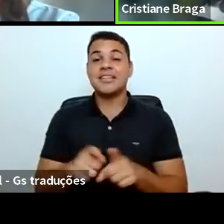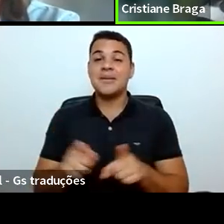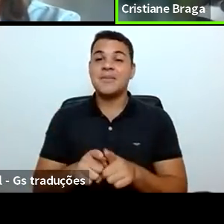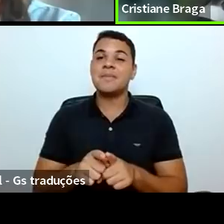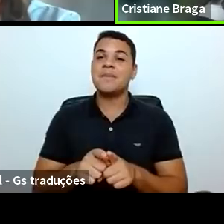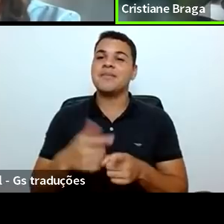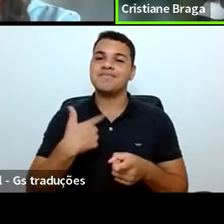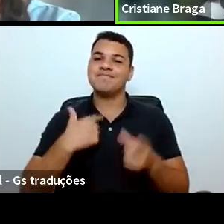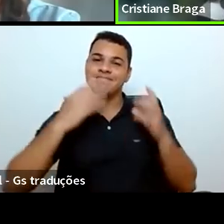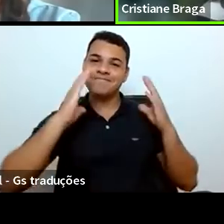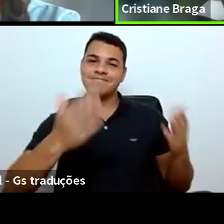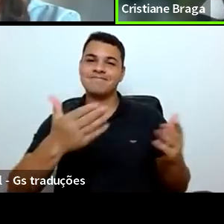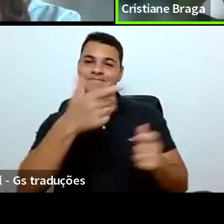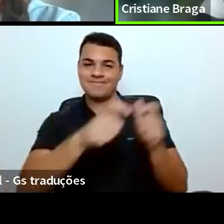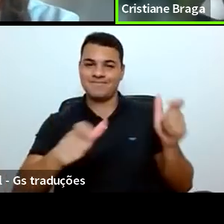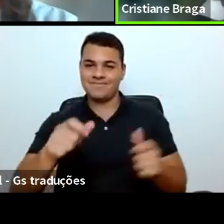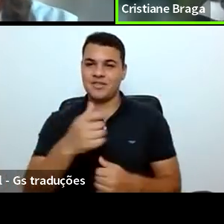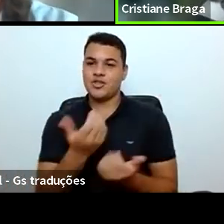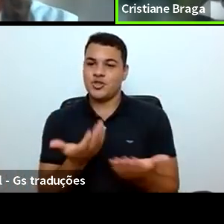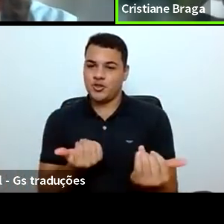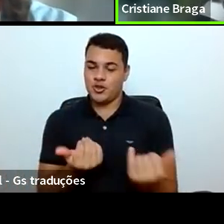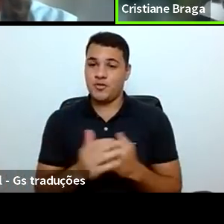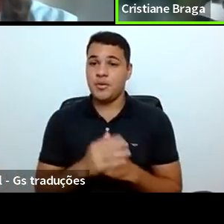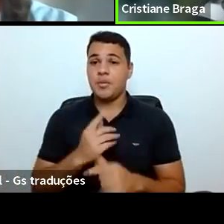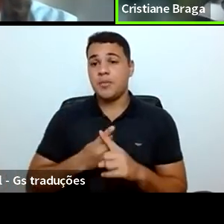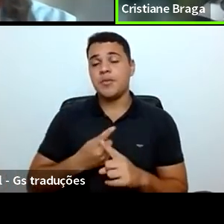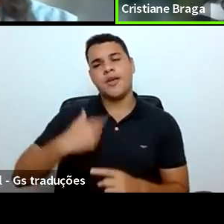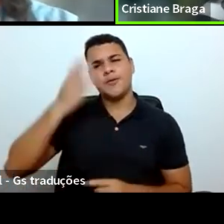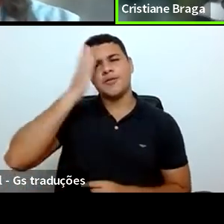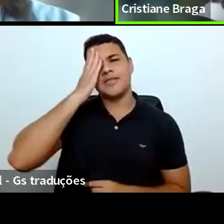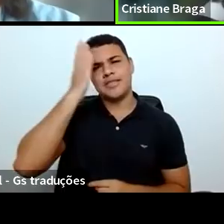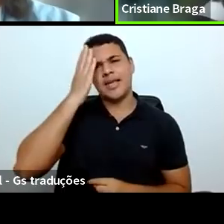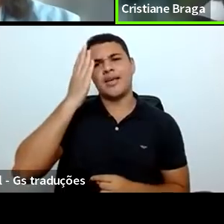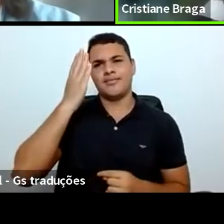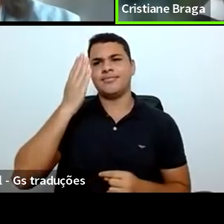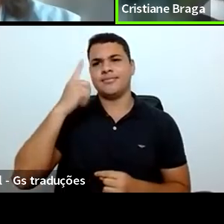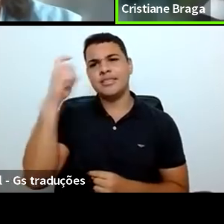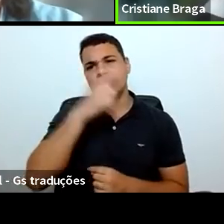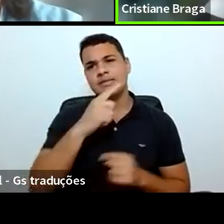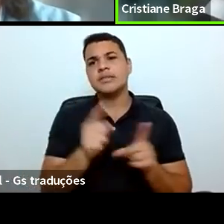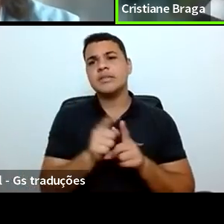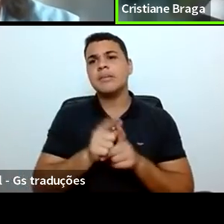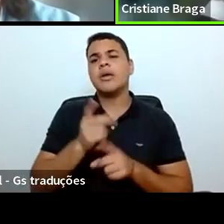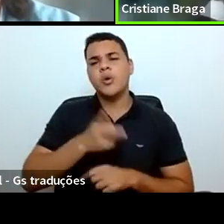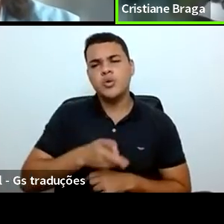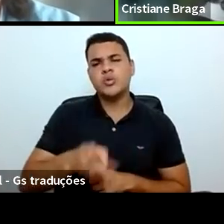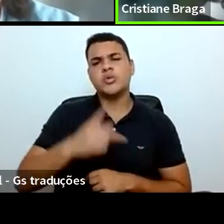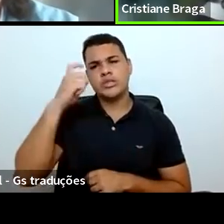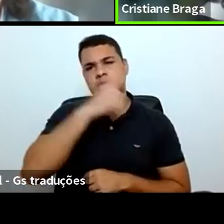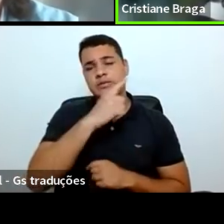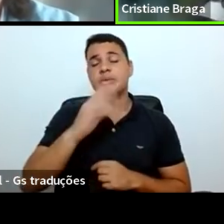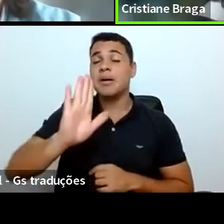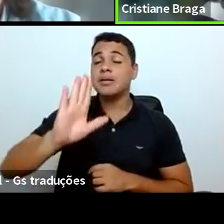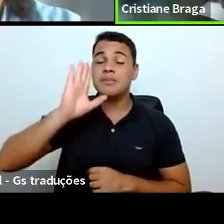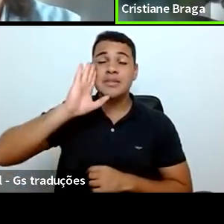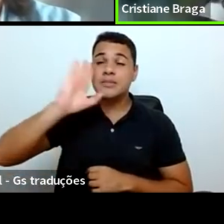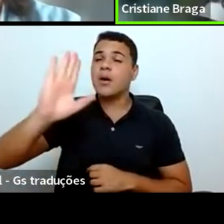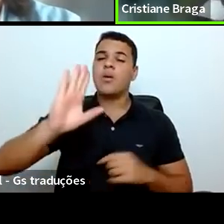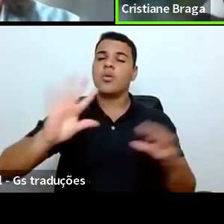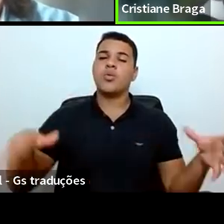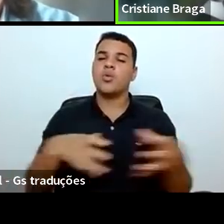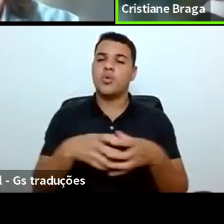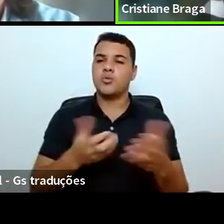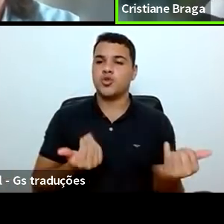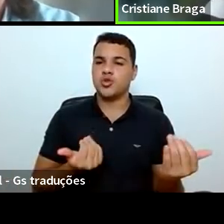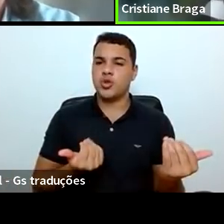nossos jovens, pois sabemos o quanto foi e continua sendo difícil para todos nós, mas especialmente para a juventude,